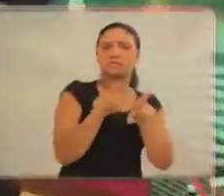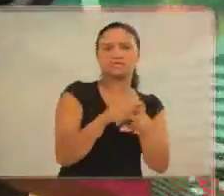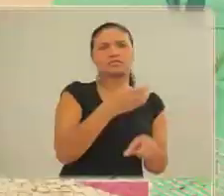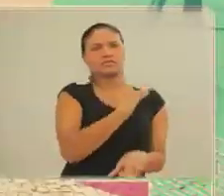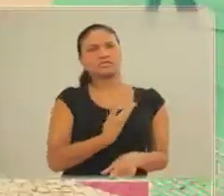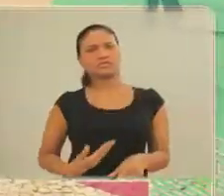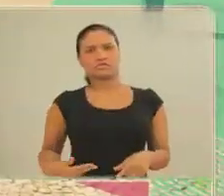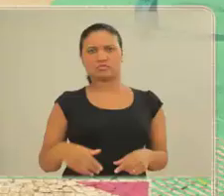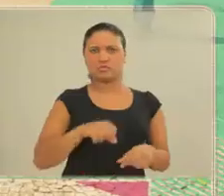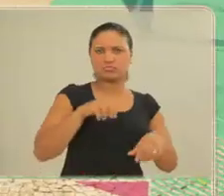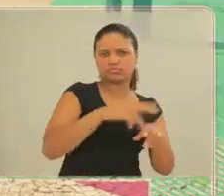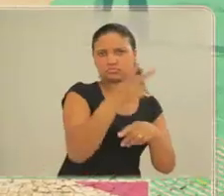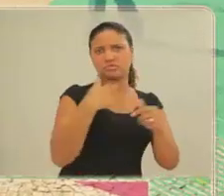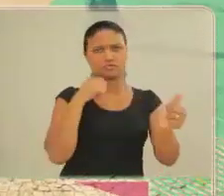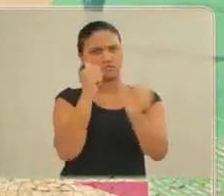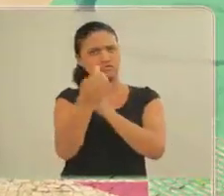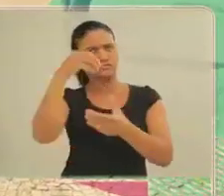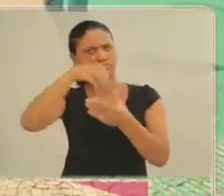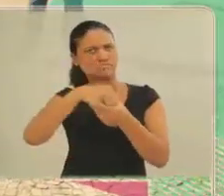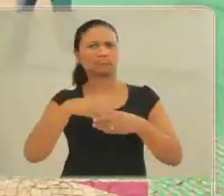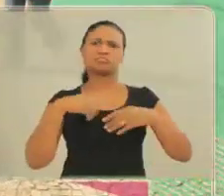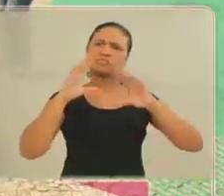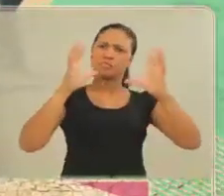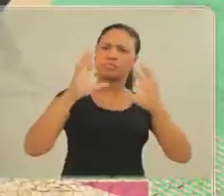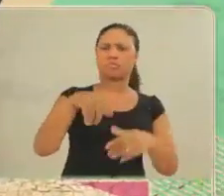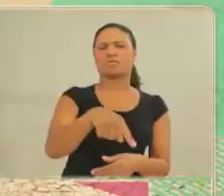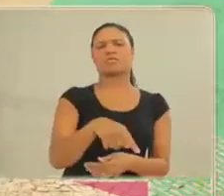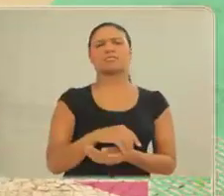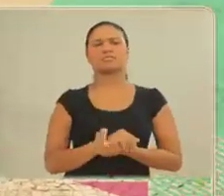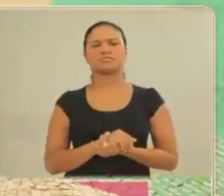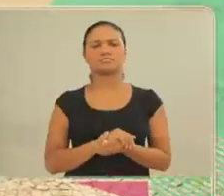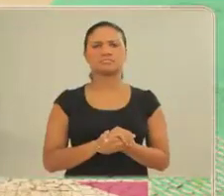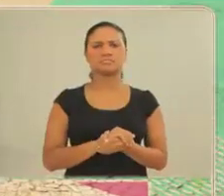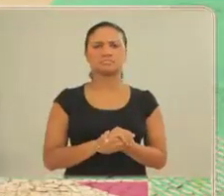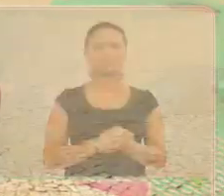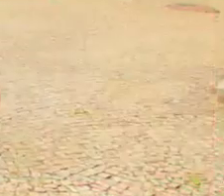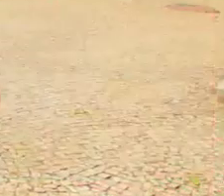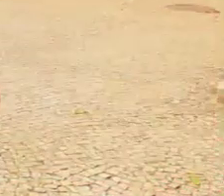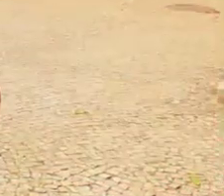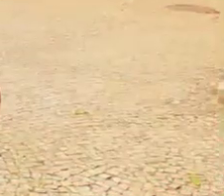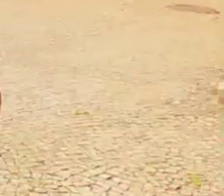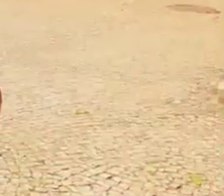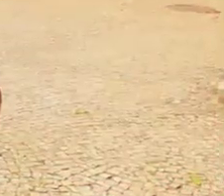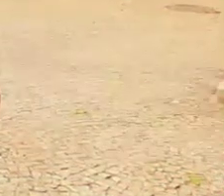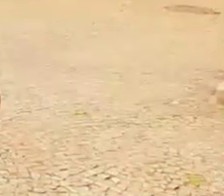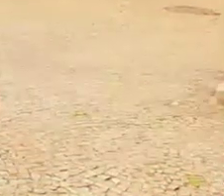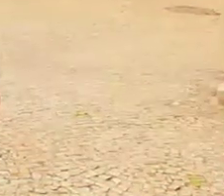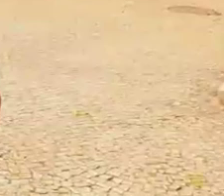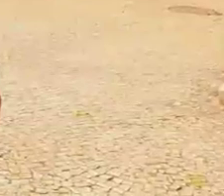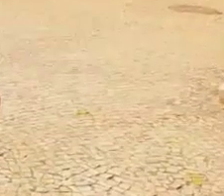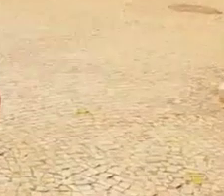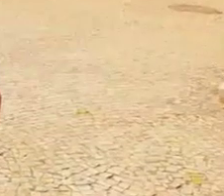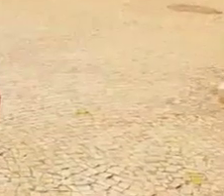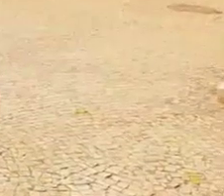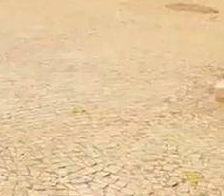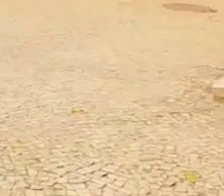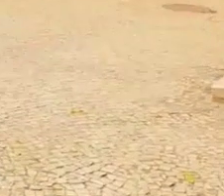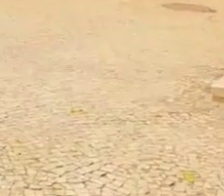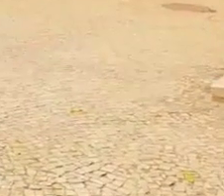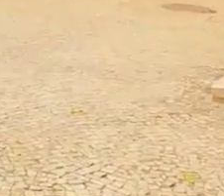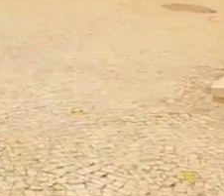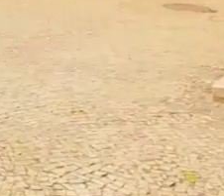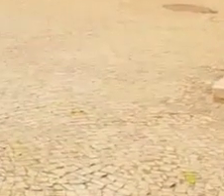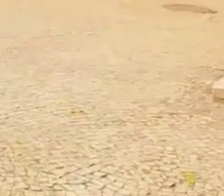Hoje eu sou campeão brasileiro de ciclismo, sou deca estadual, campeão mineiro e campeão paulista, vice-campeão do Iron Bike,